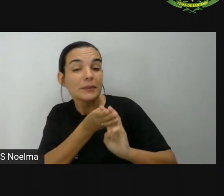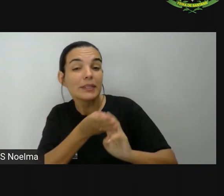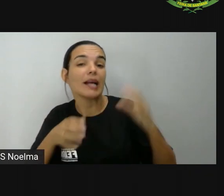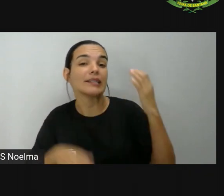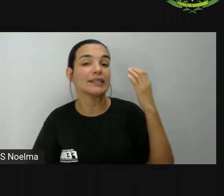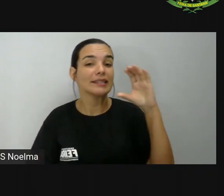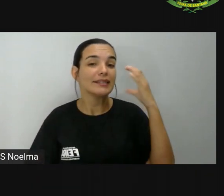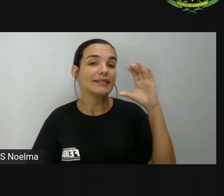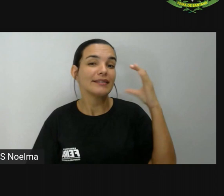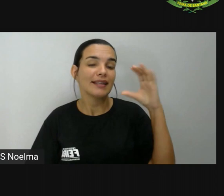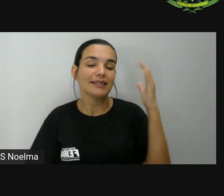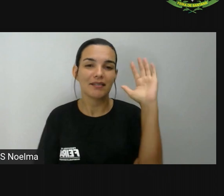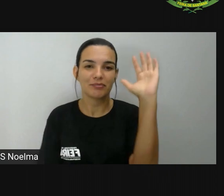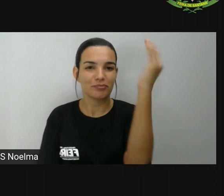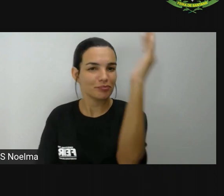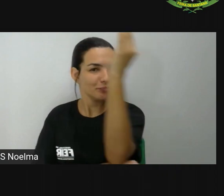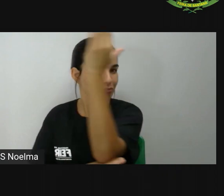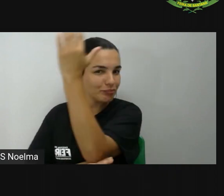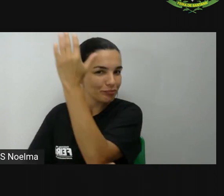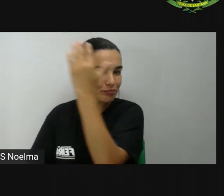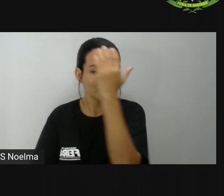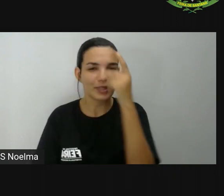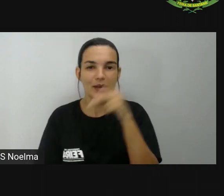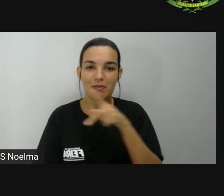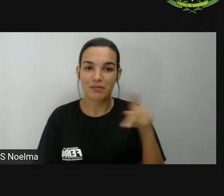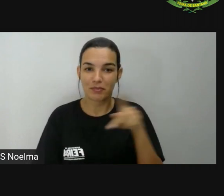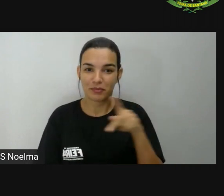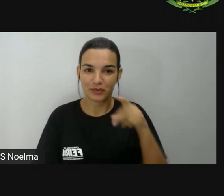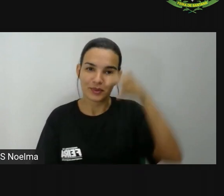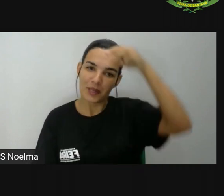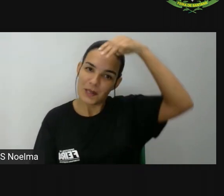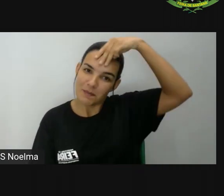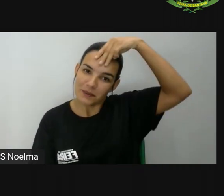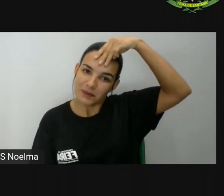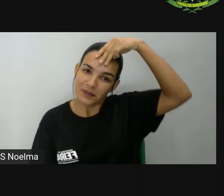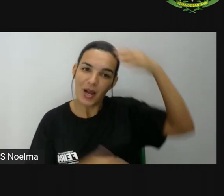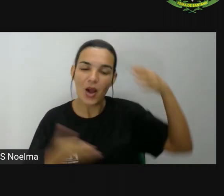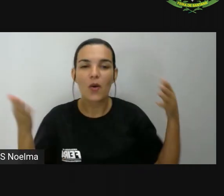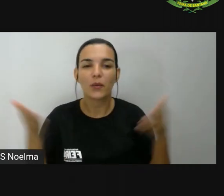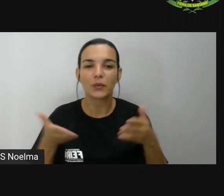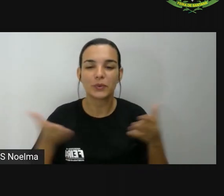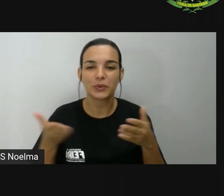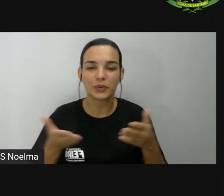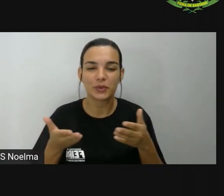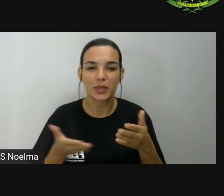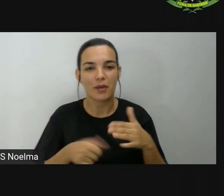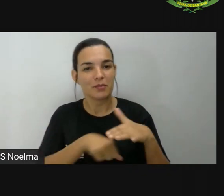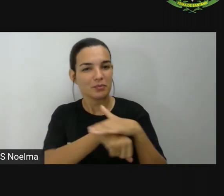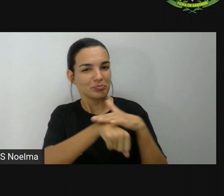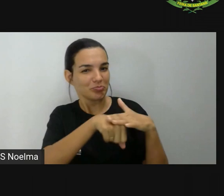e ciências da natureza. Eu sou a professora Mirthi e hoje nós falaremos sobre